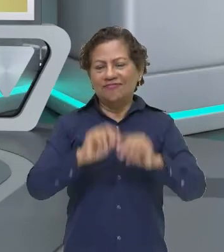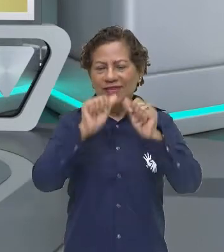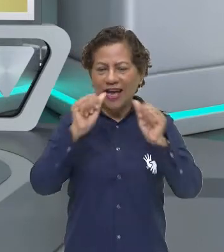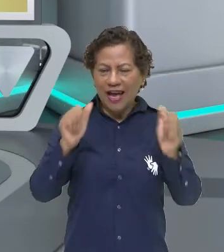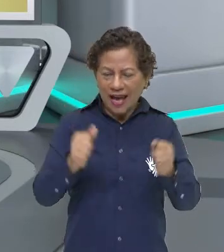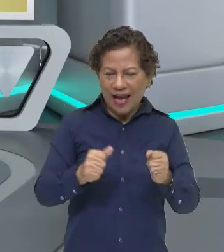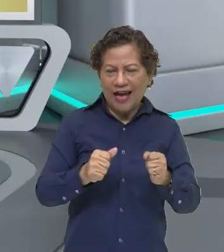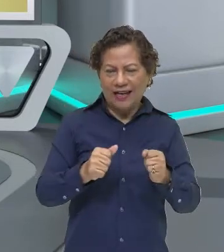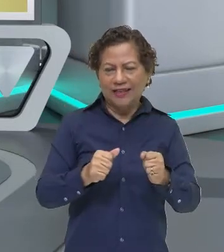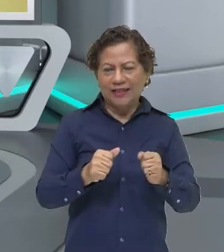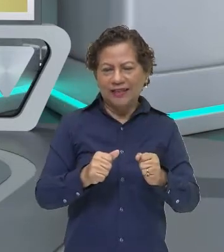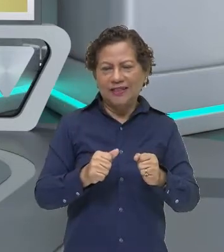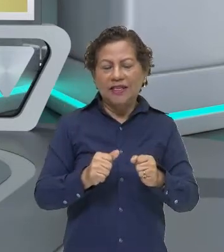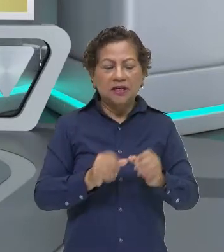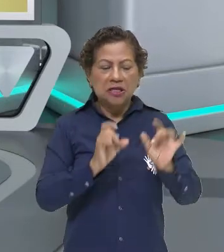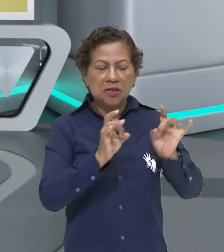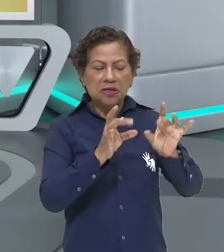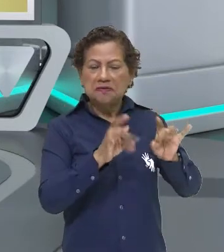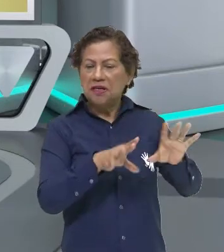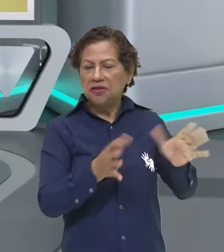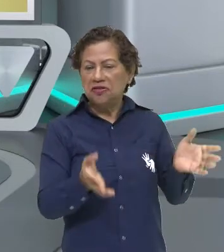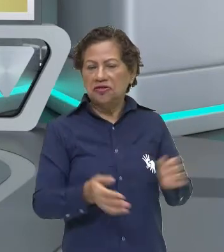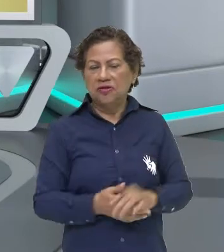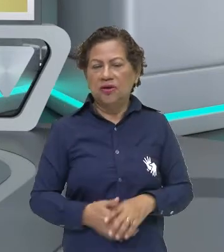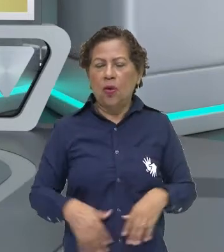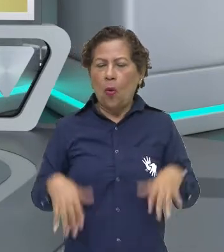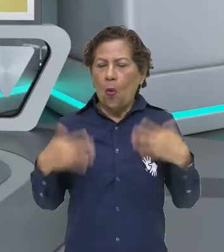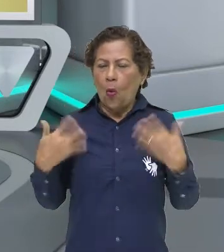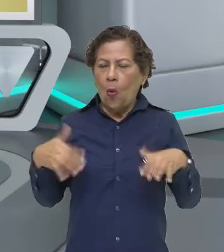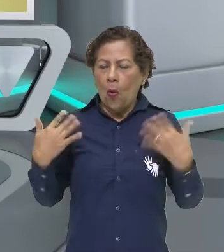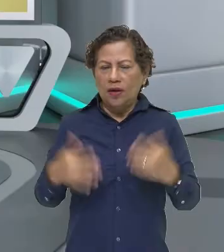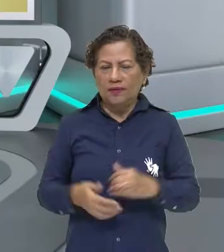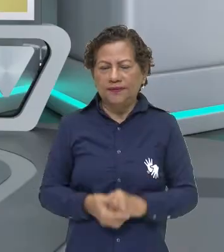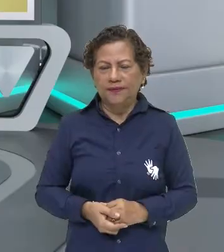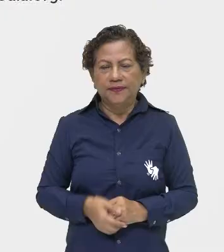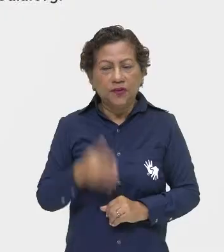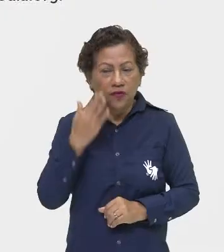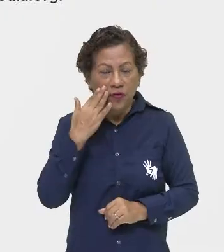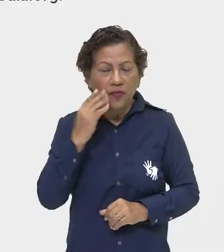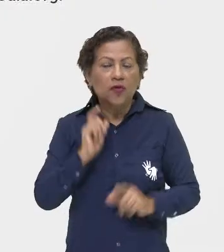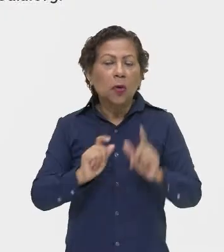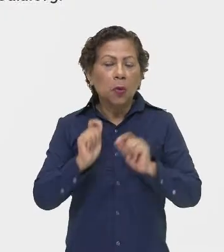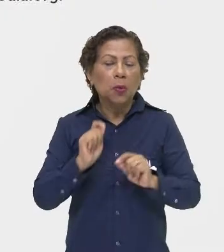E aí, quais são essas características que definem o dadaísmo? Vamos ver?